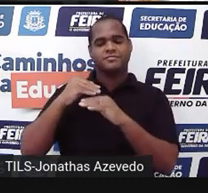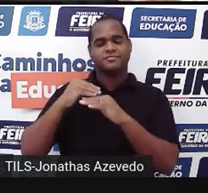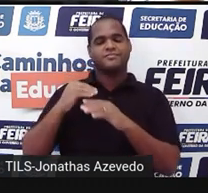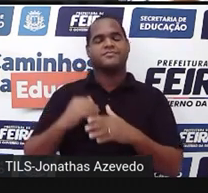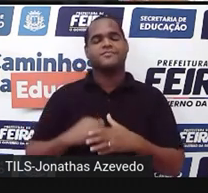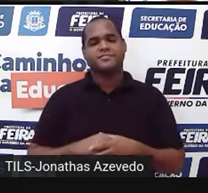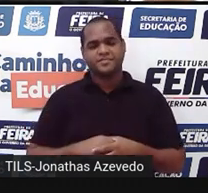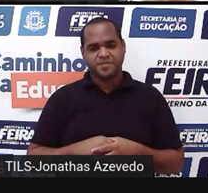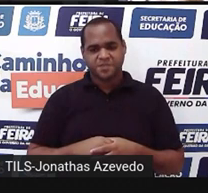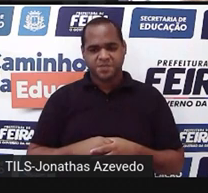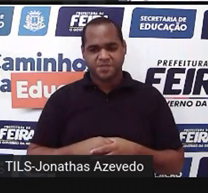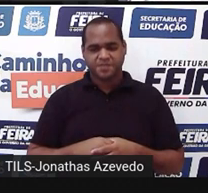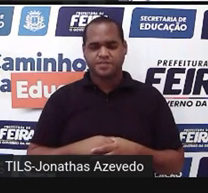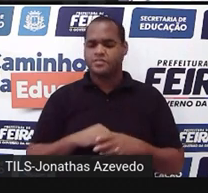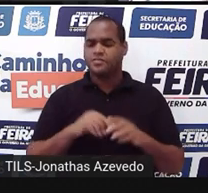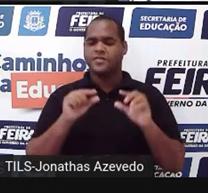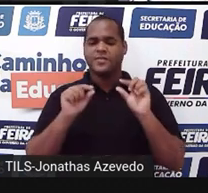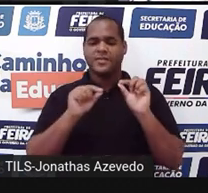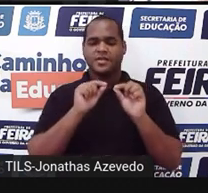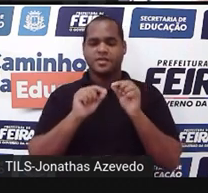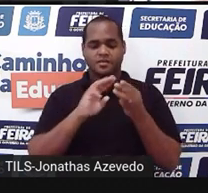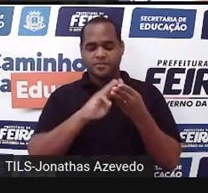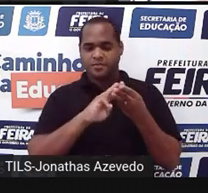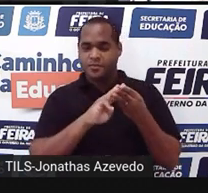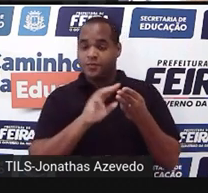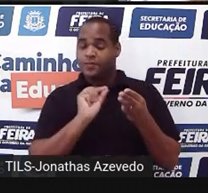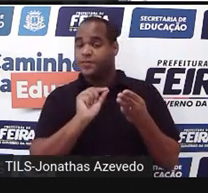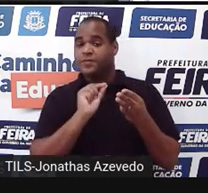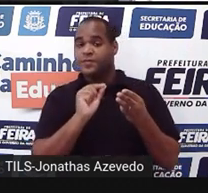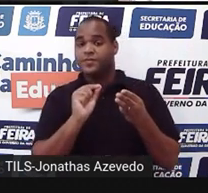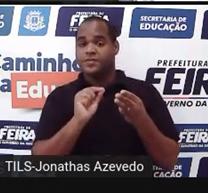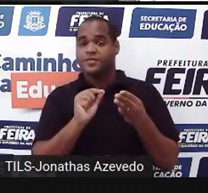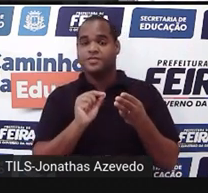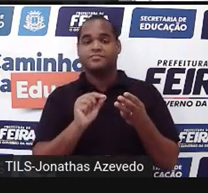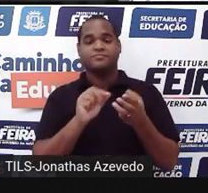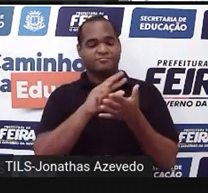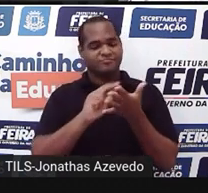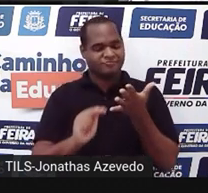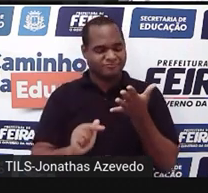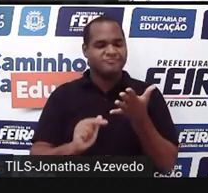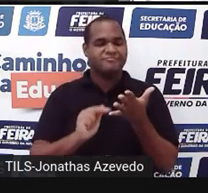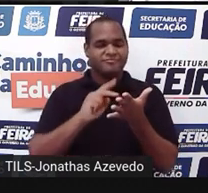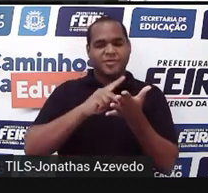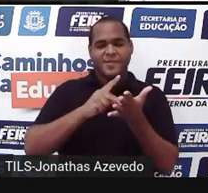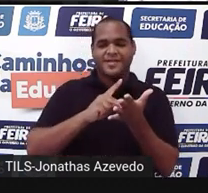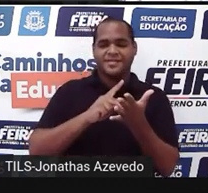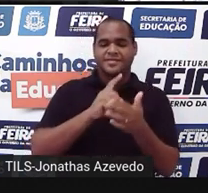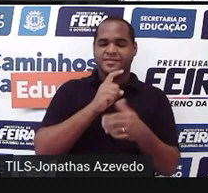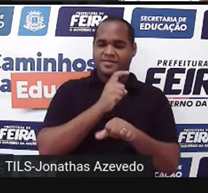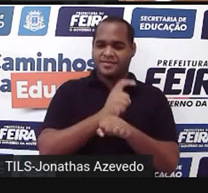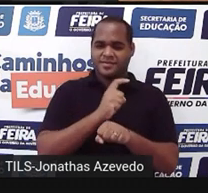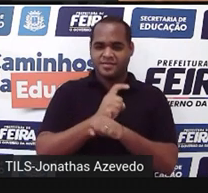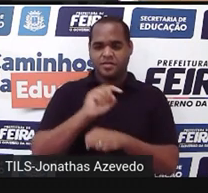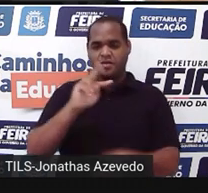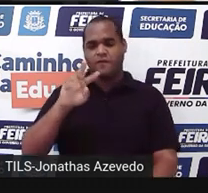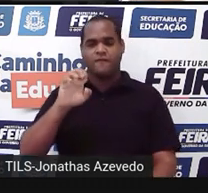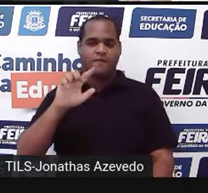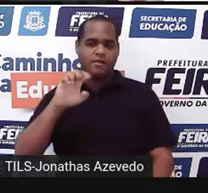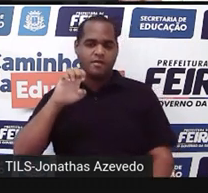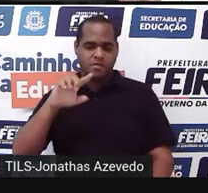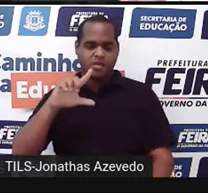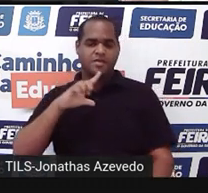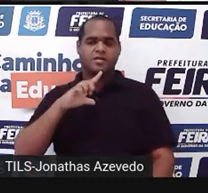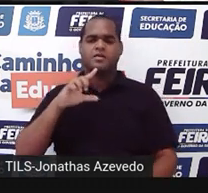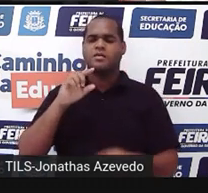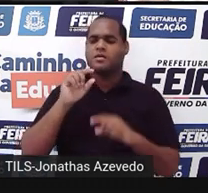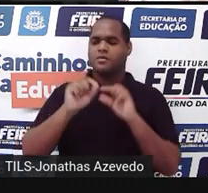Quem é que tem isso na matemática, na geometria? Os sólidos geométricos. Então, falou de volume, está